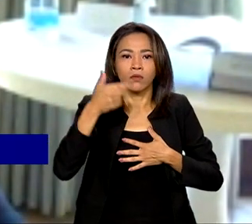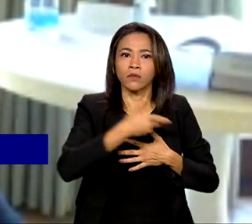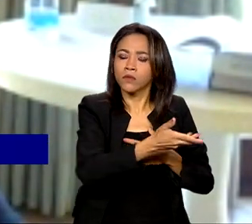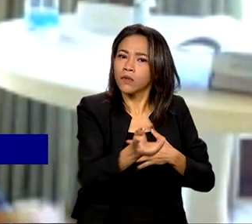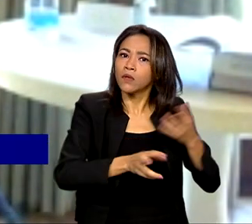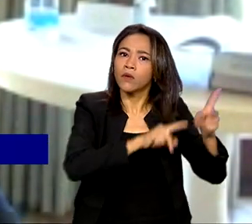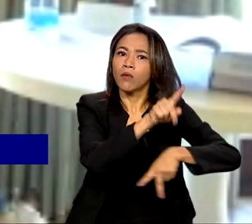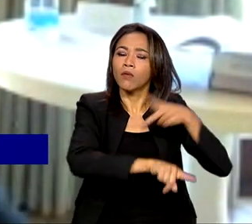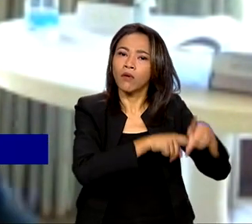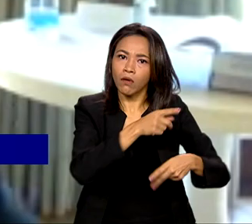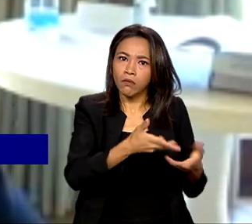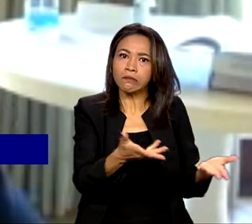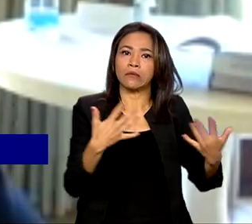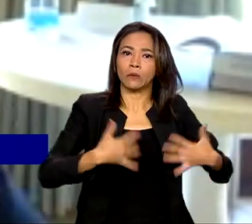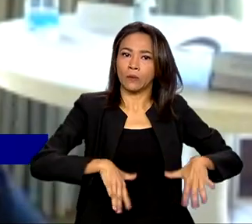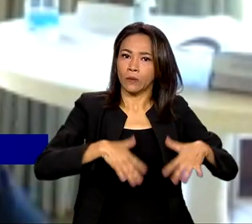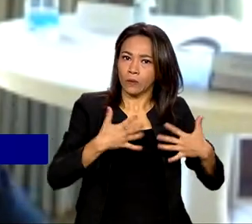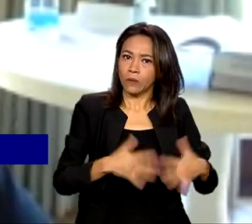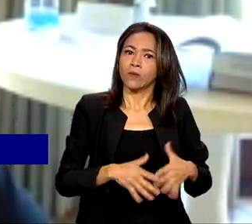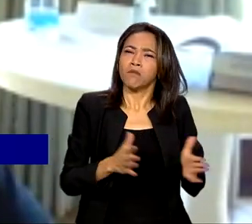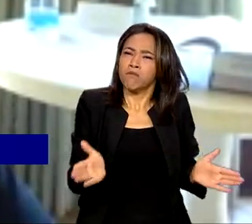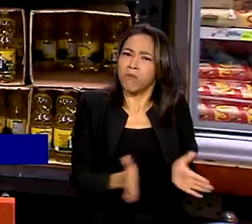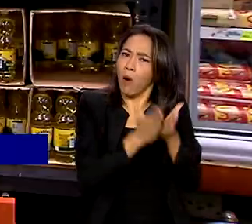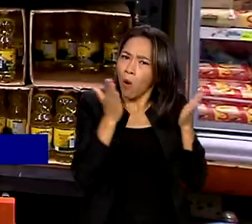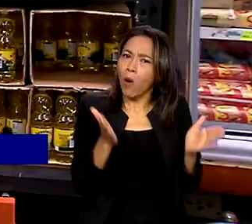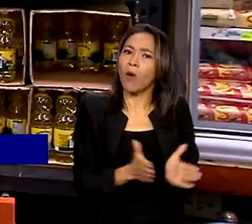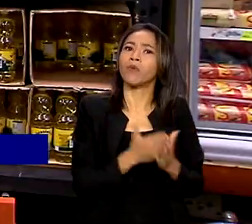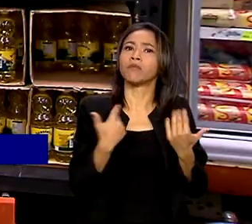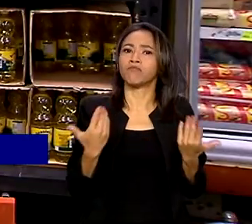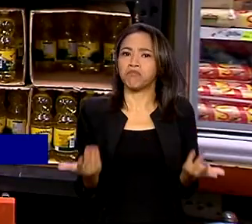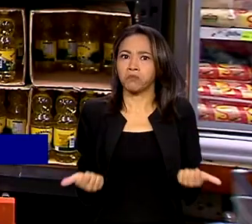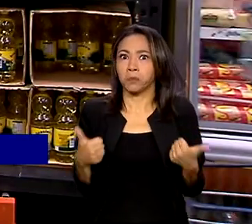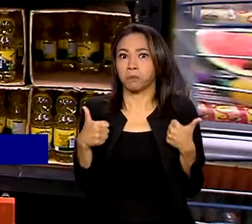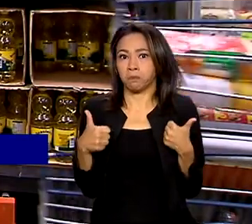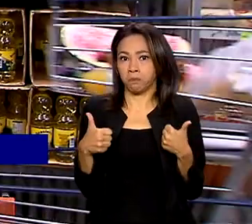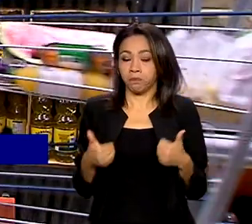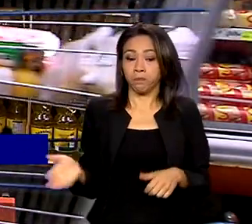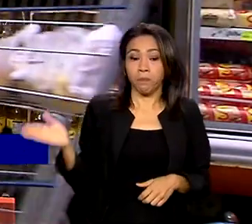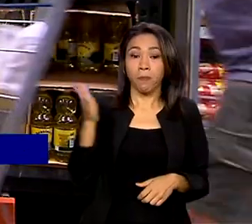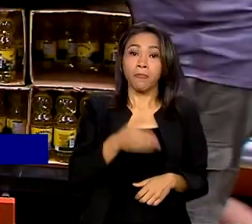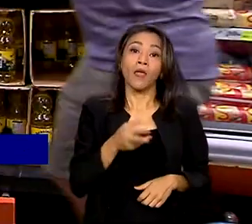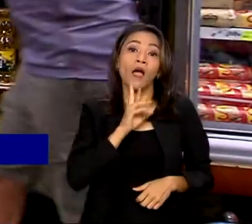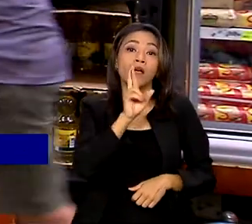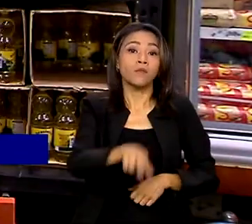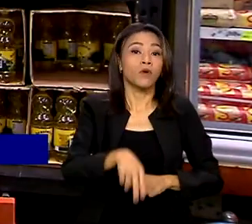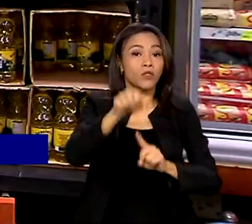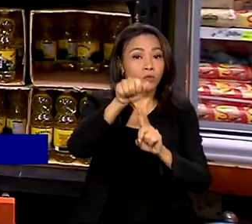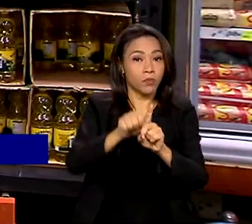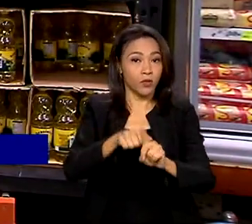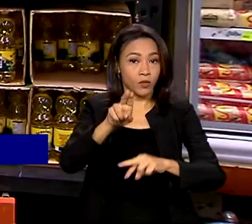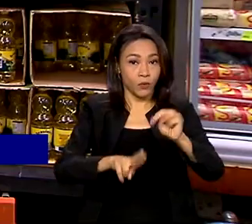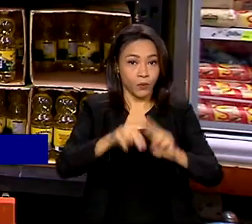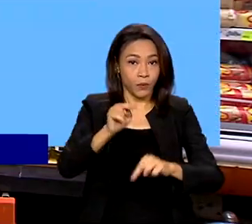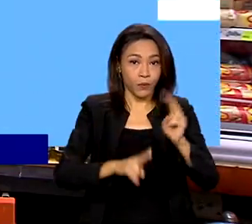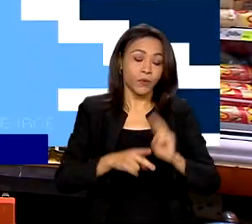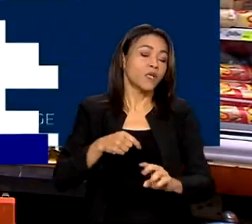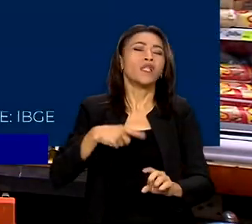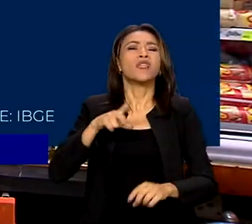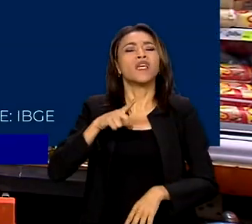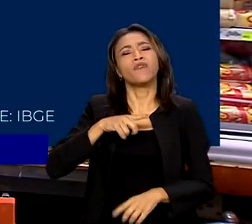particularmente, portanto, para as pessoas mais pobres. O resultado de junho foi influenciado principalmente